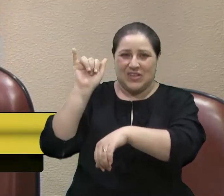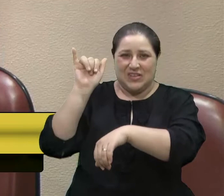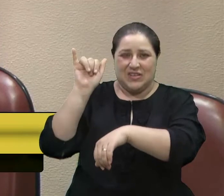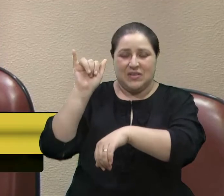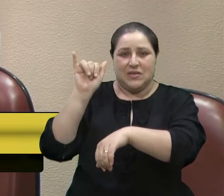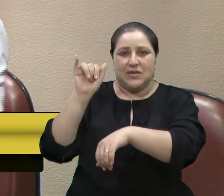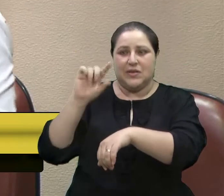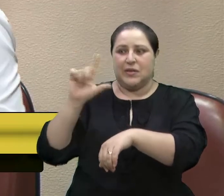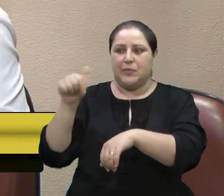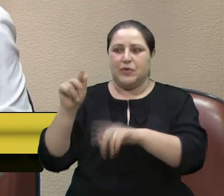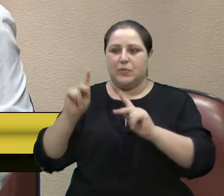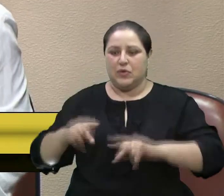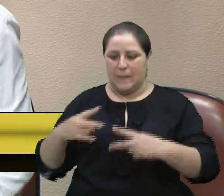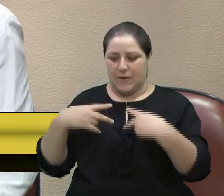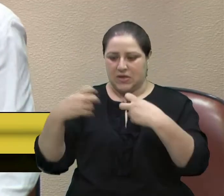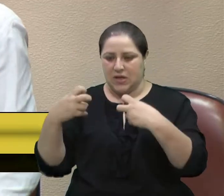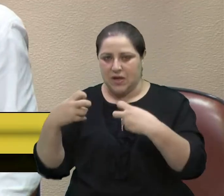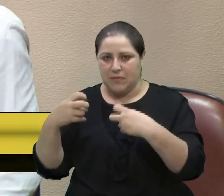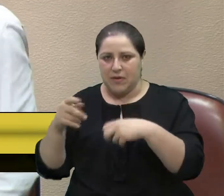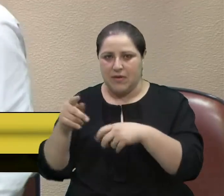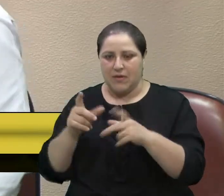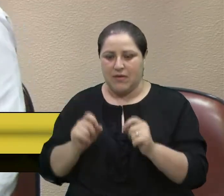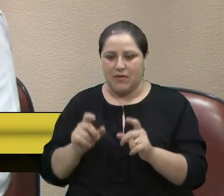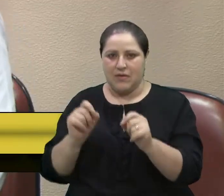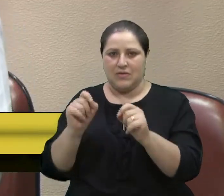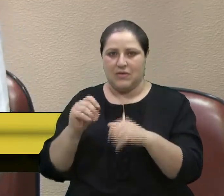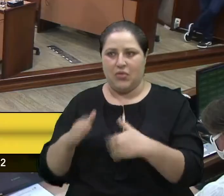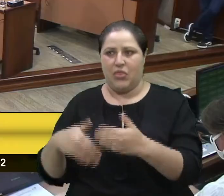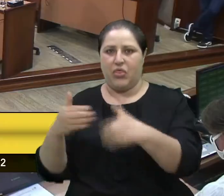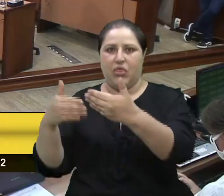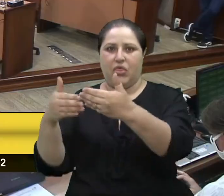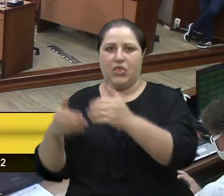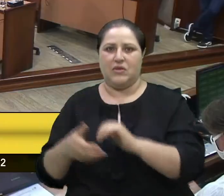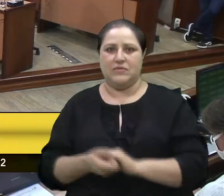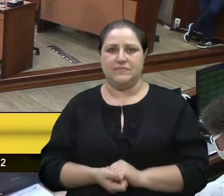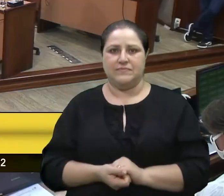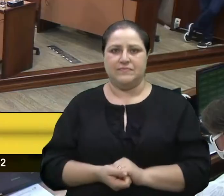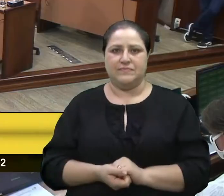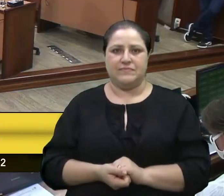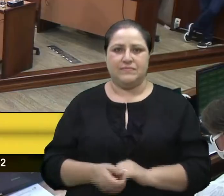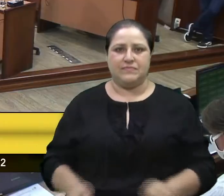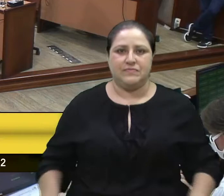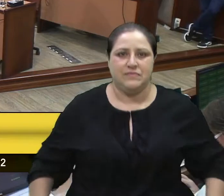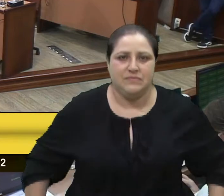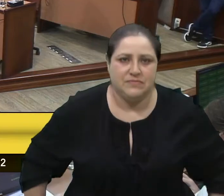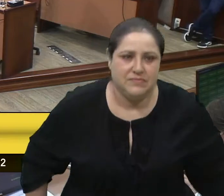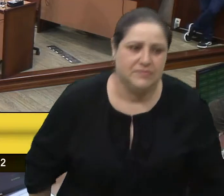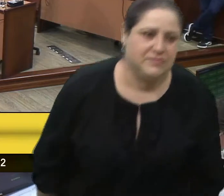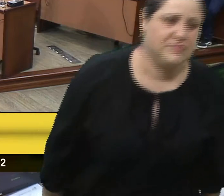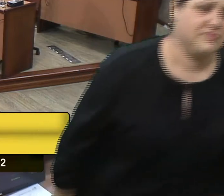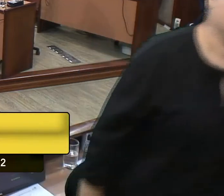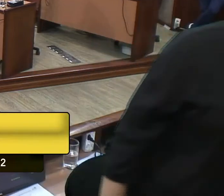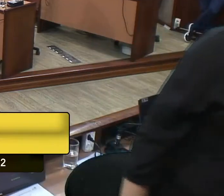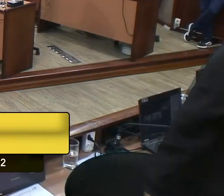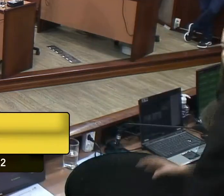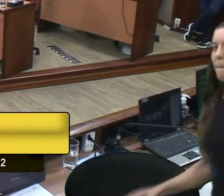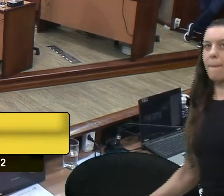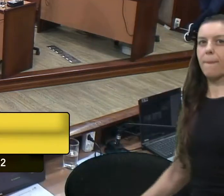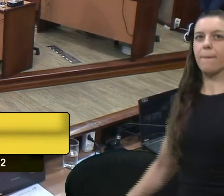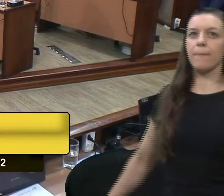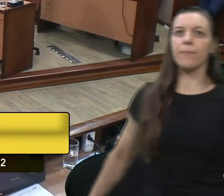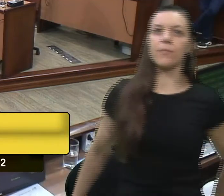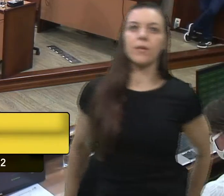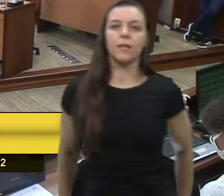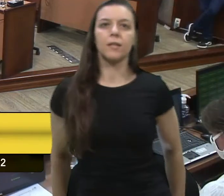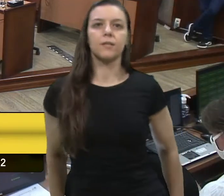muito avançado. A sua parte, vereador Cadore. Parabéns pelo projeto, vereador Luiz. A prevenção,